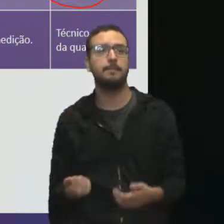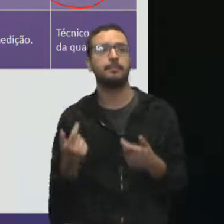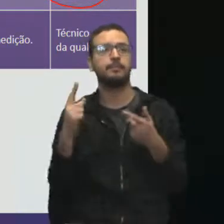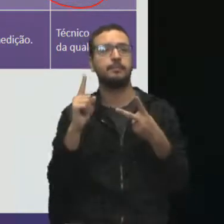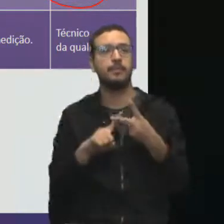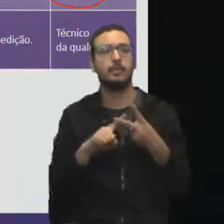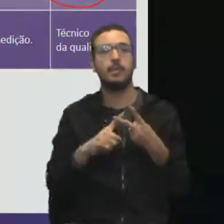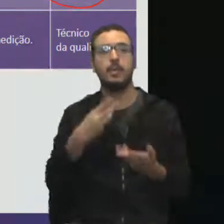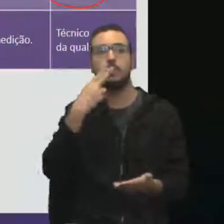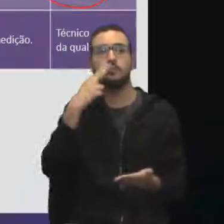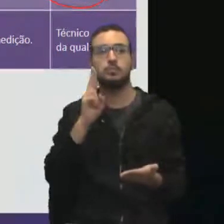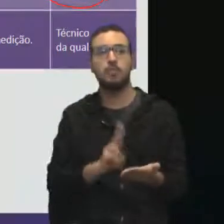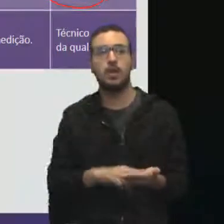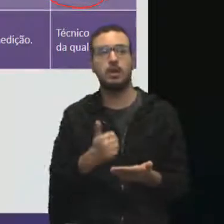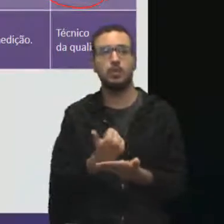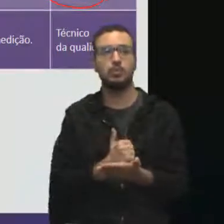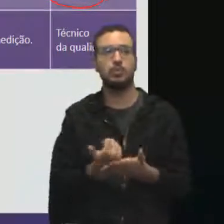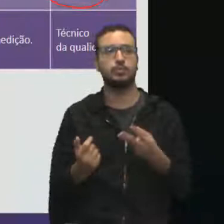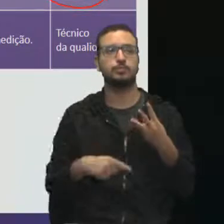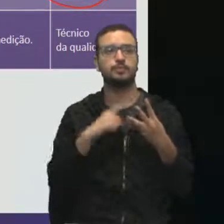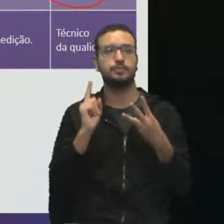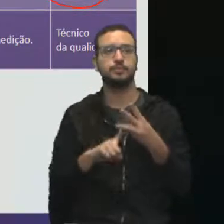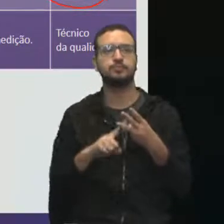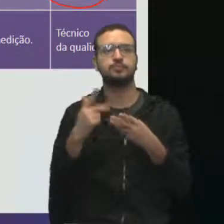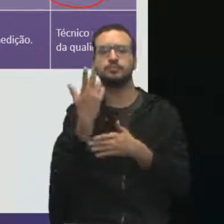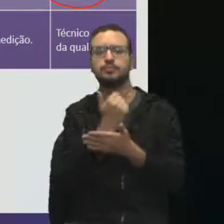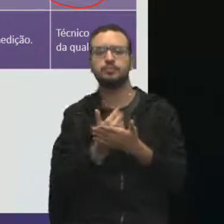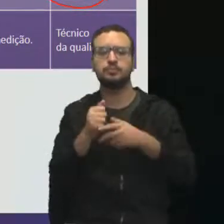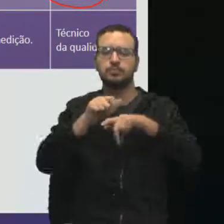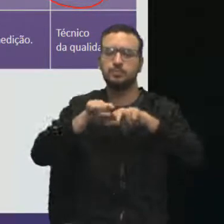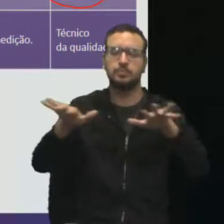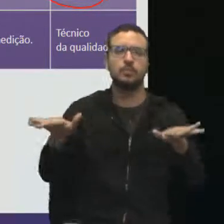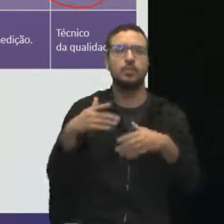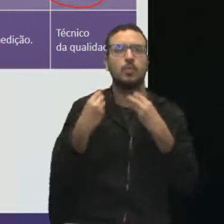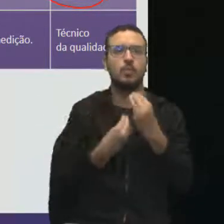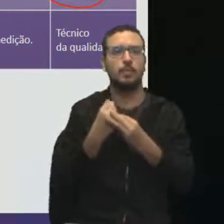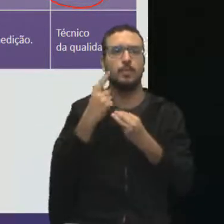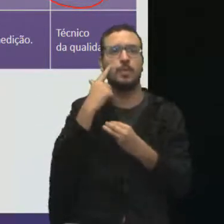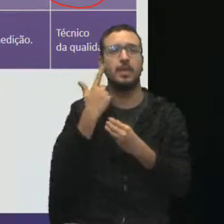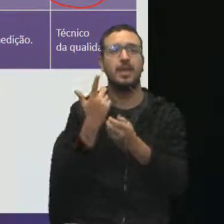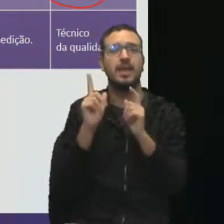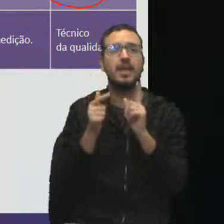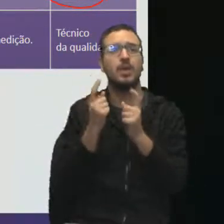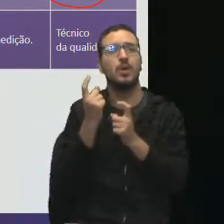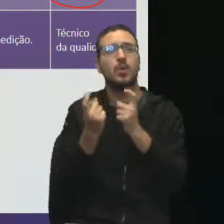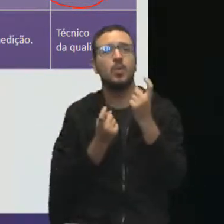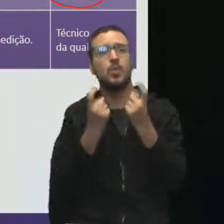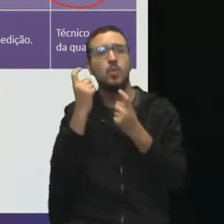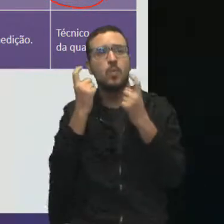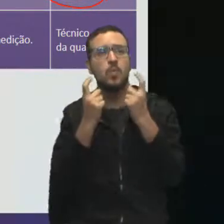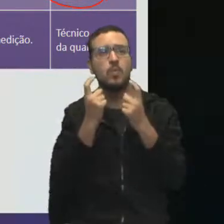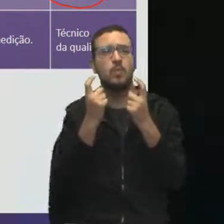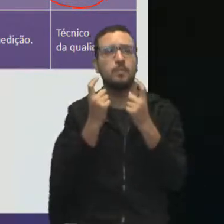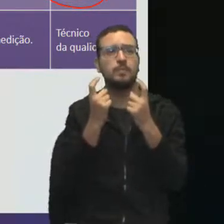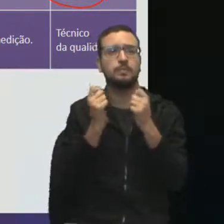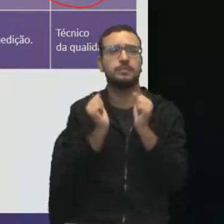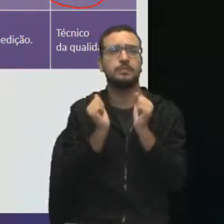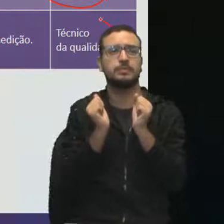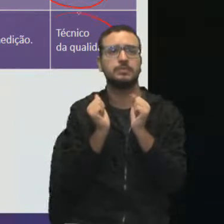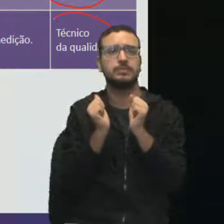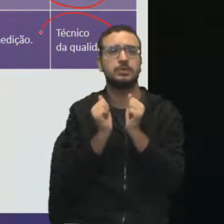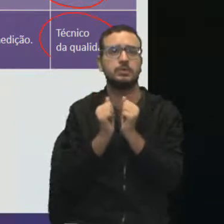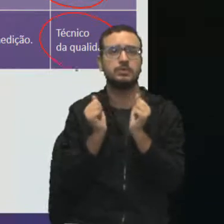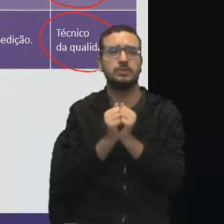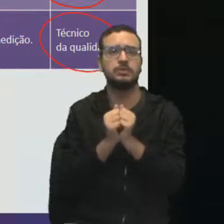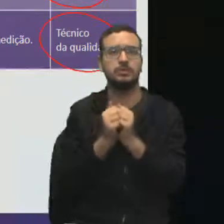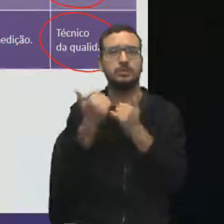dispersão, que na verdade é a reunião dos dados de pós-coleta em gráficos, feito pelo nosso